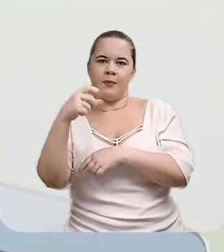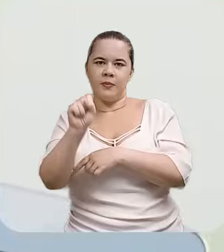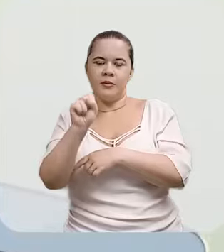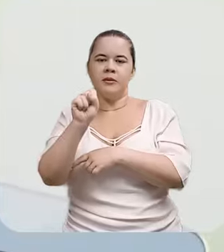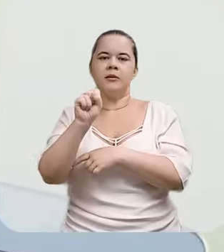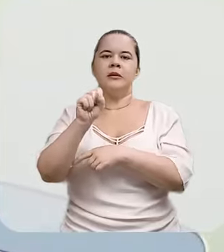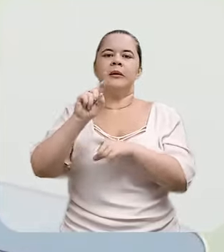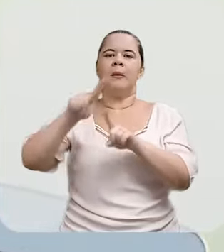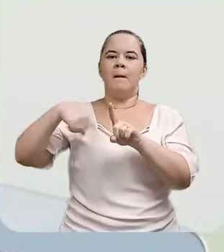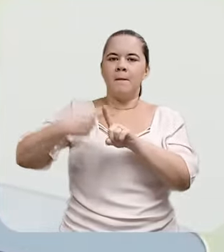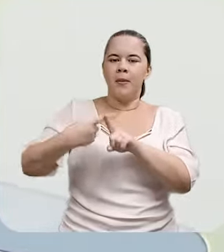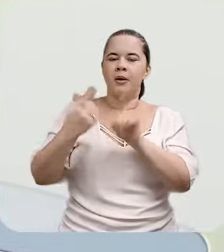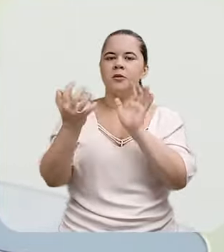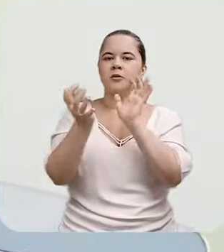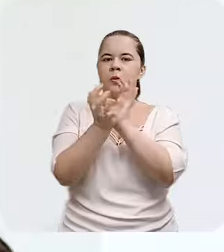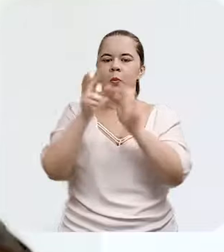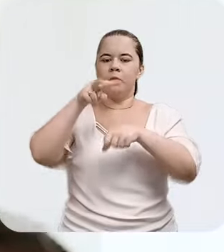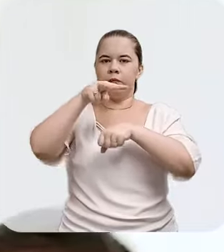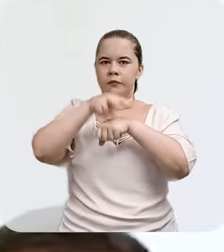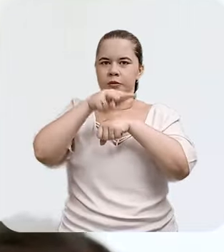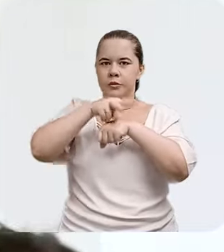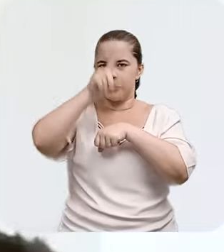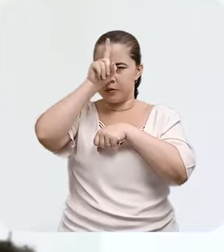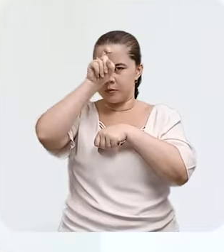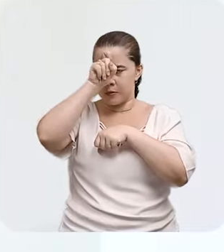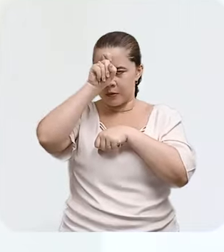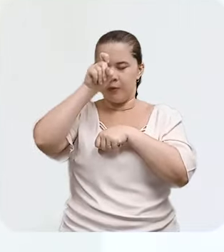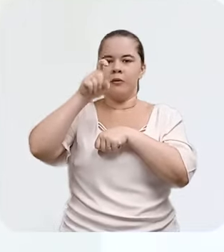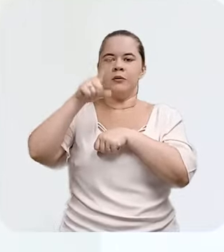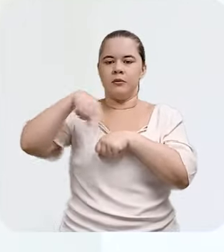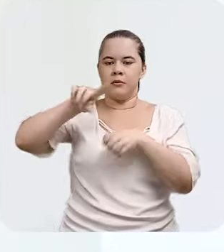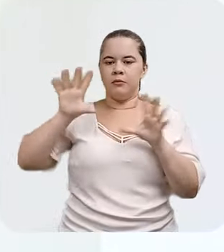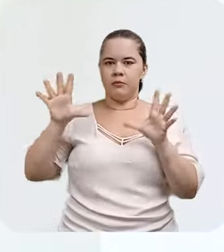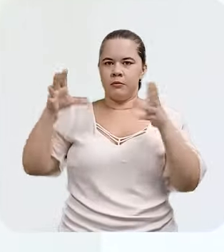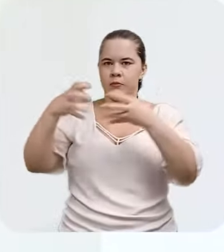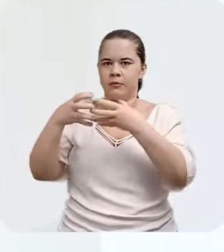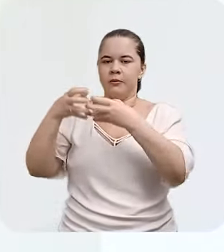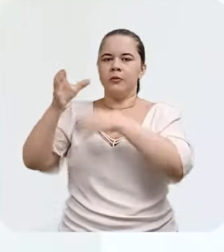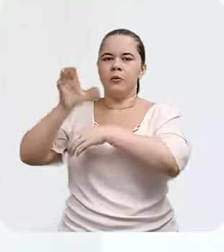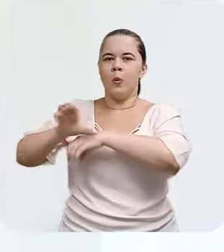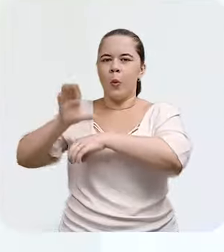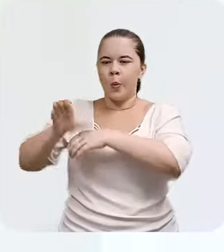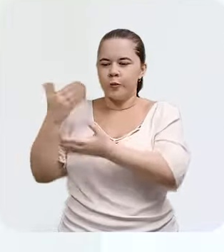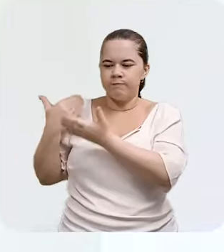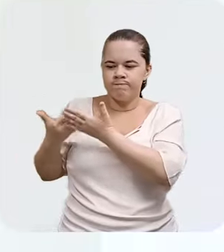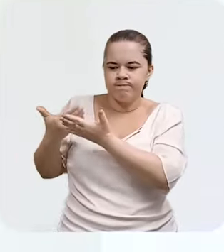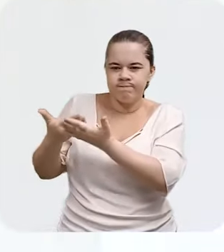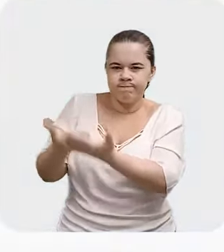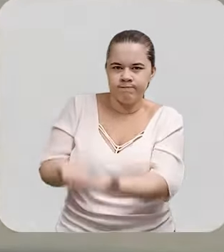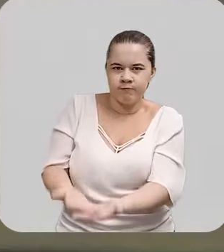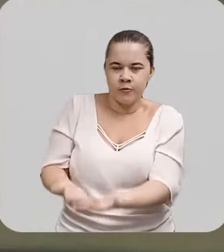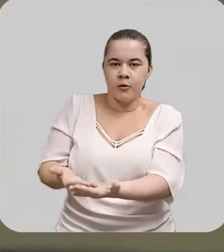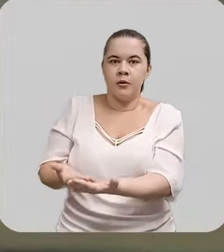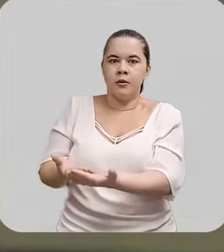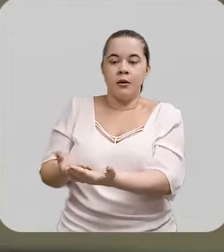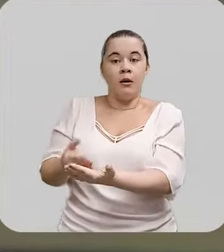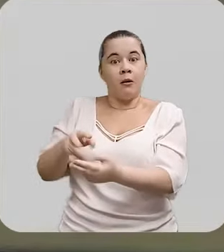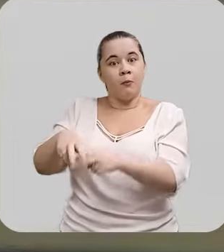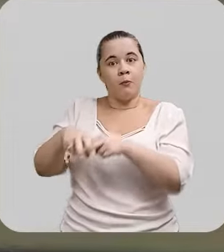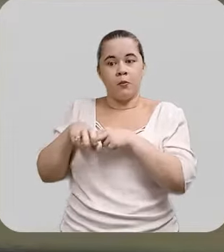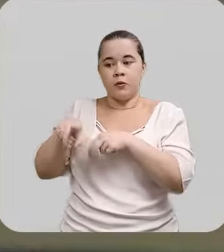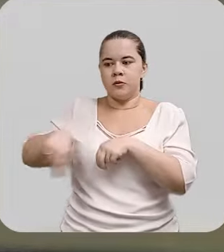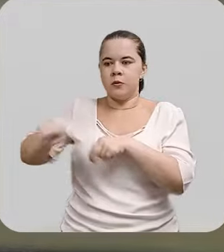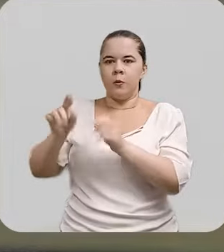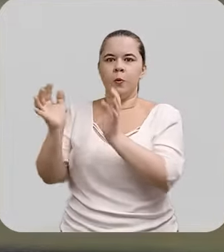CAPS, né? E pessoas também da Vigilância Hospitalar que tiveram participando desse curso. E essa ação